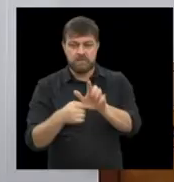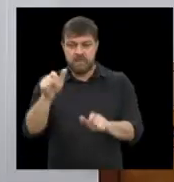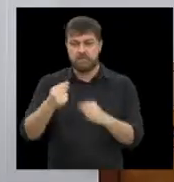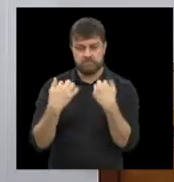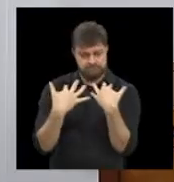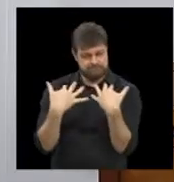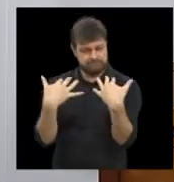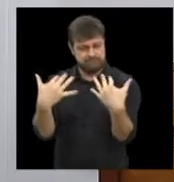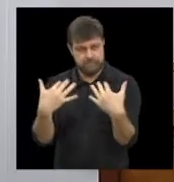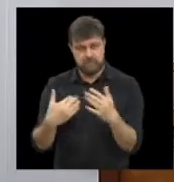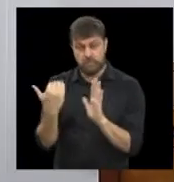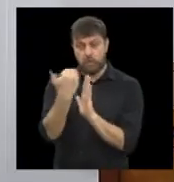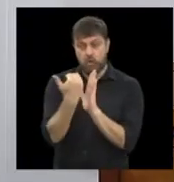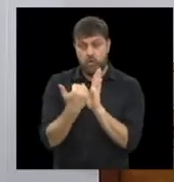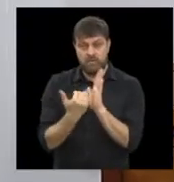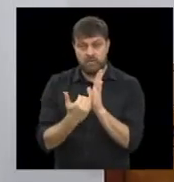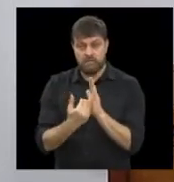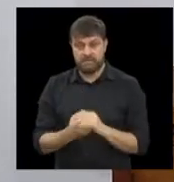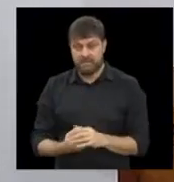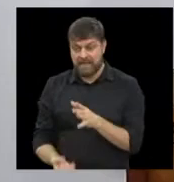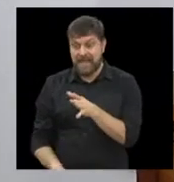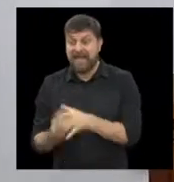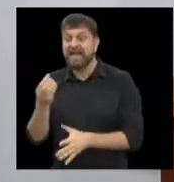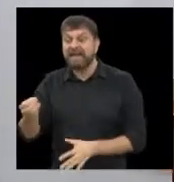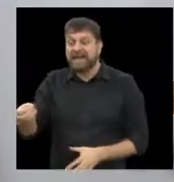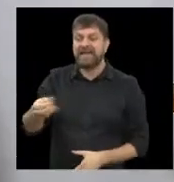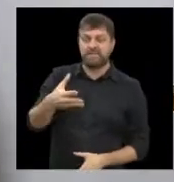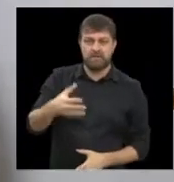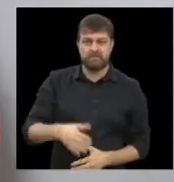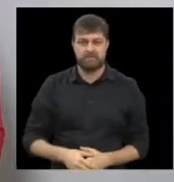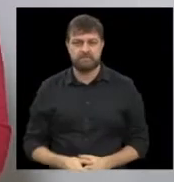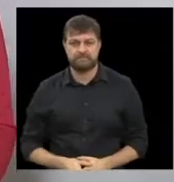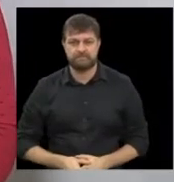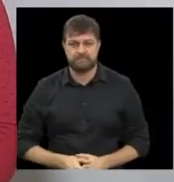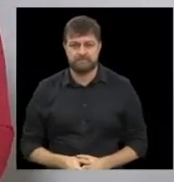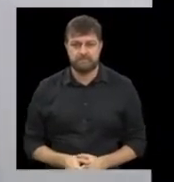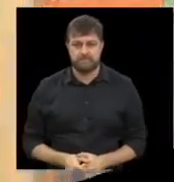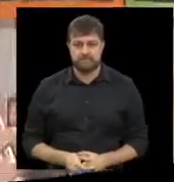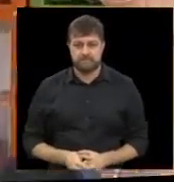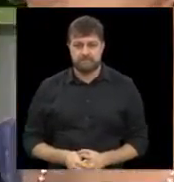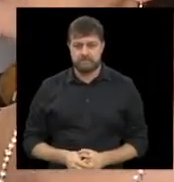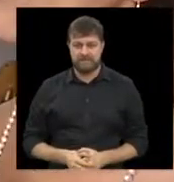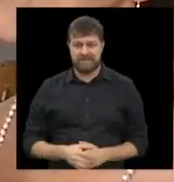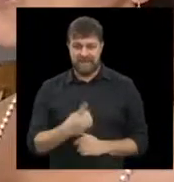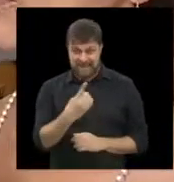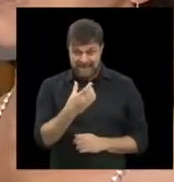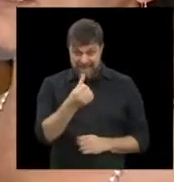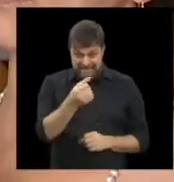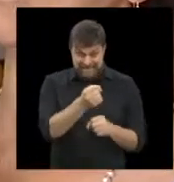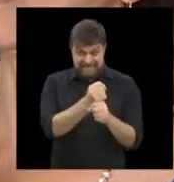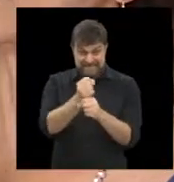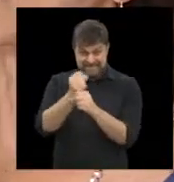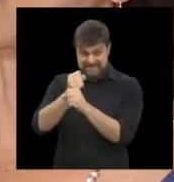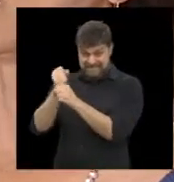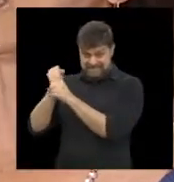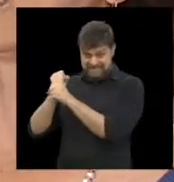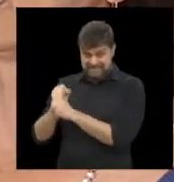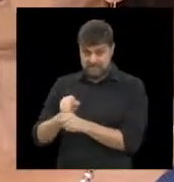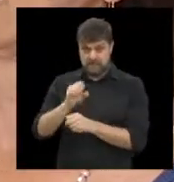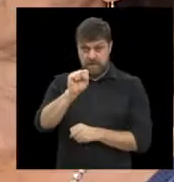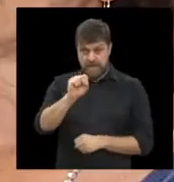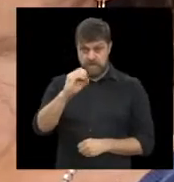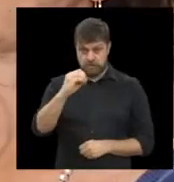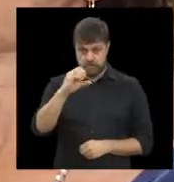pessoal de casa acompanhar um pouquinho do projeto Recriando. Vamos ver, dar uma olhadinha. Há 16 anos, a entidade